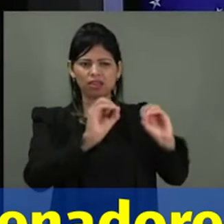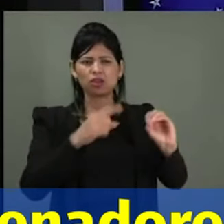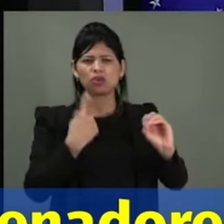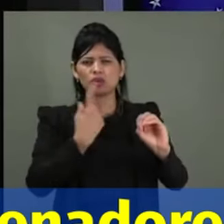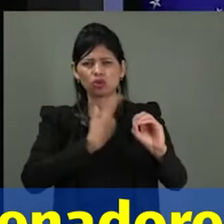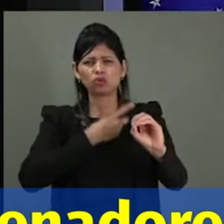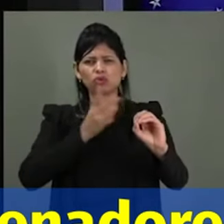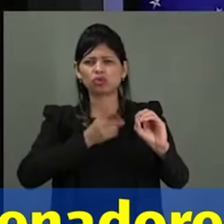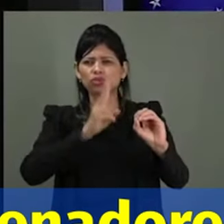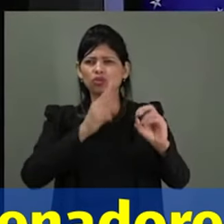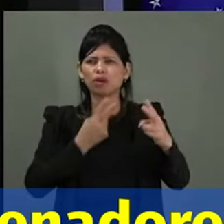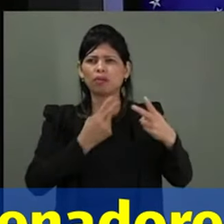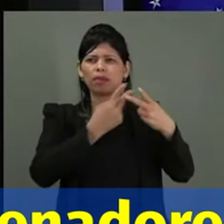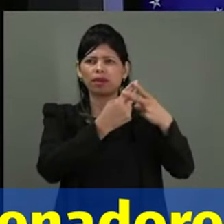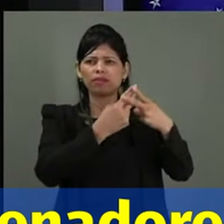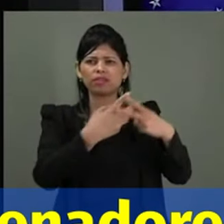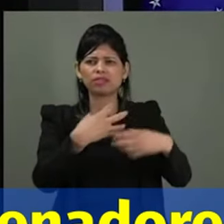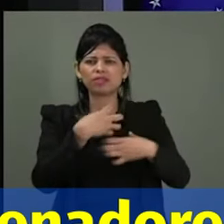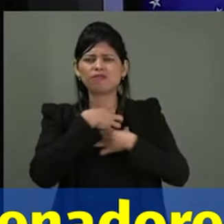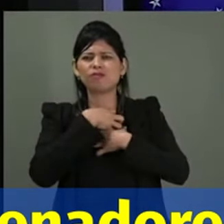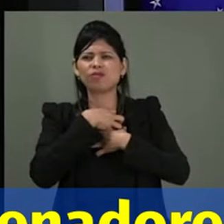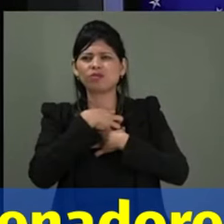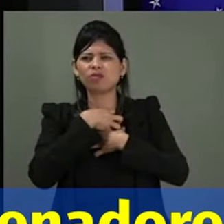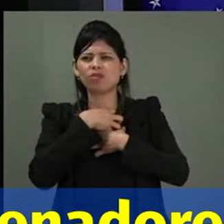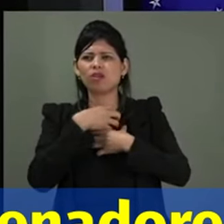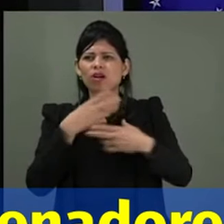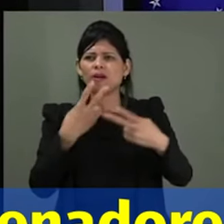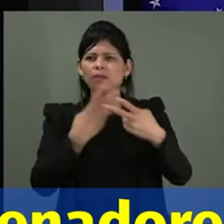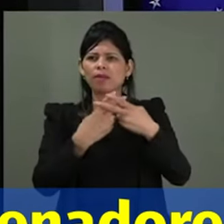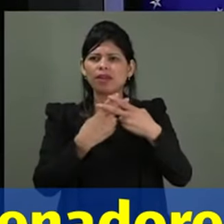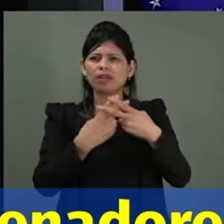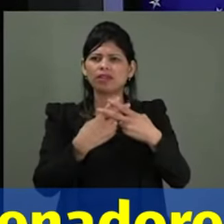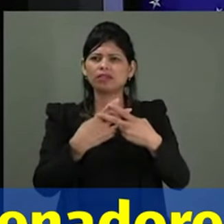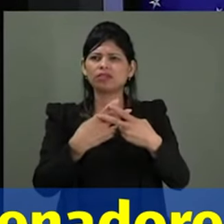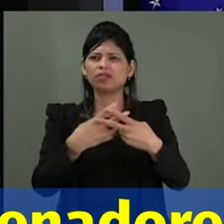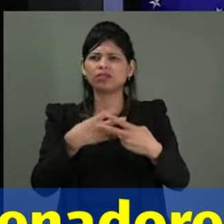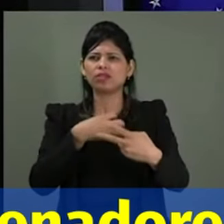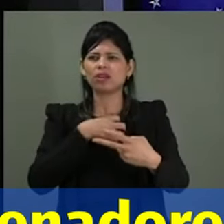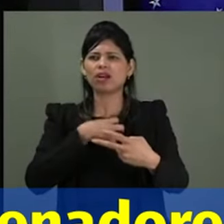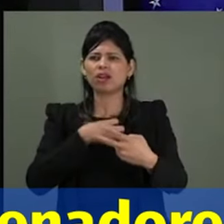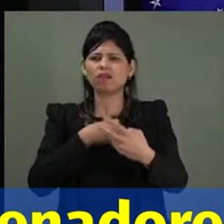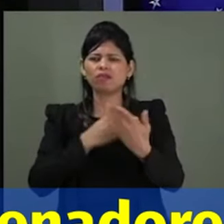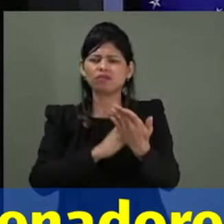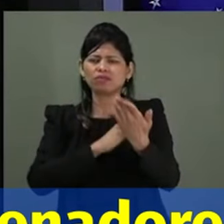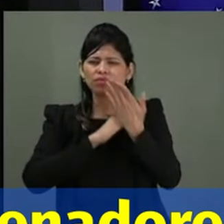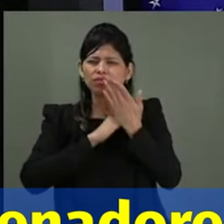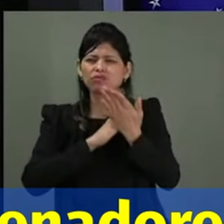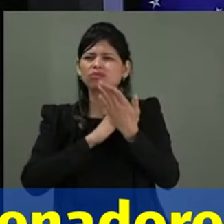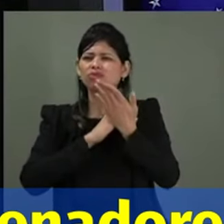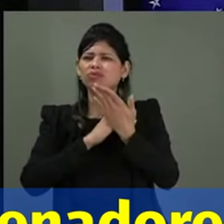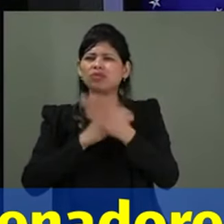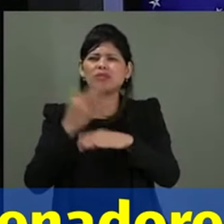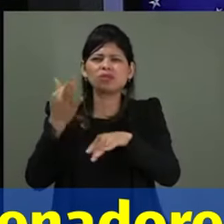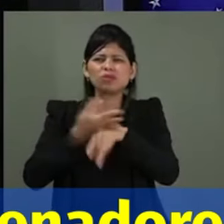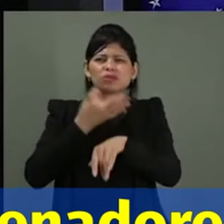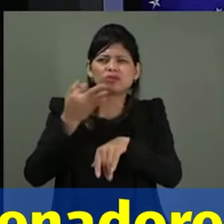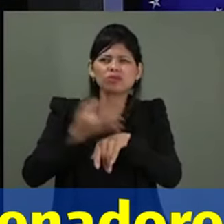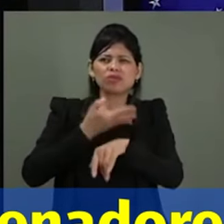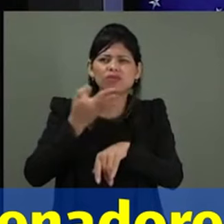Eu estou morrendo, doutor, me ajude. Ajude a gente aí. Eu não estou aguentando mais isso não. não estou vivendo mais não.